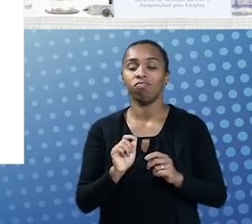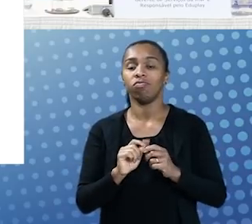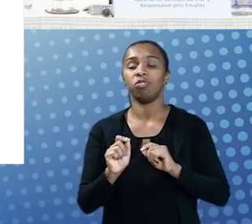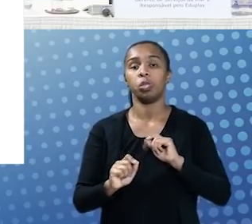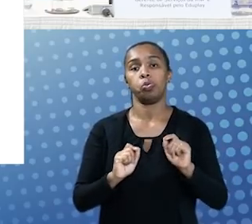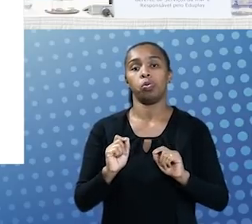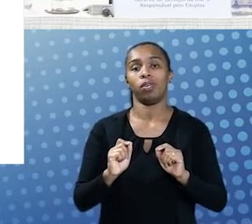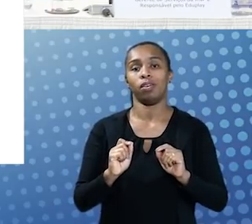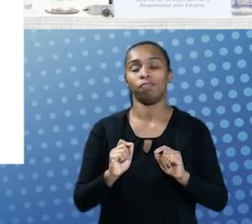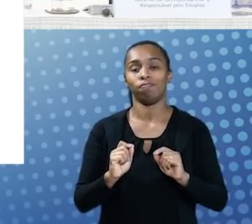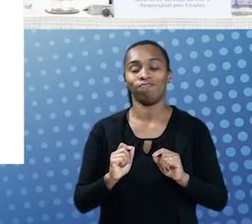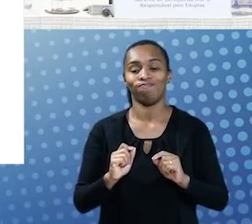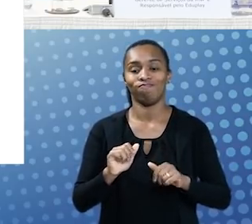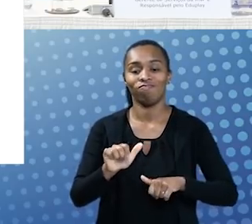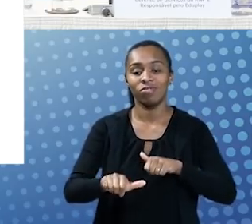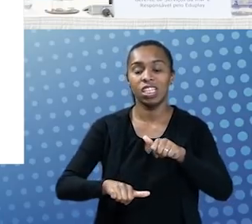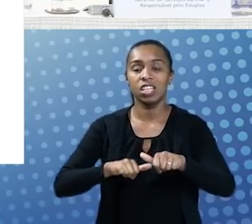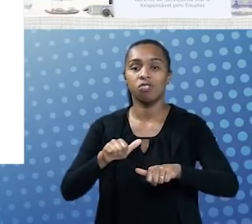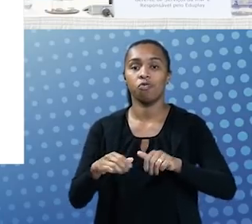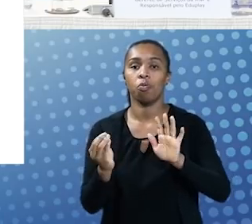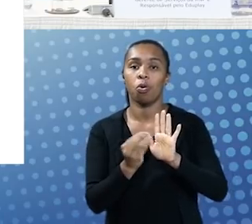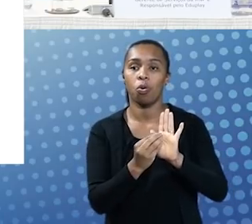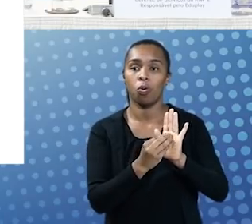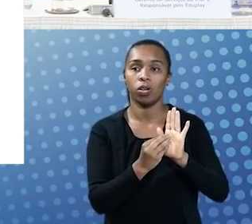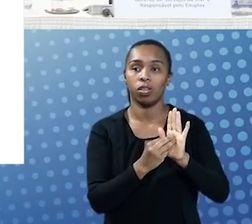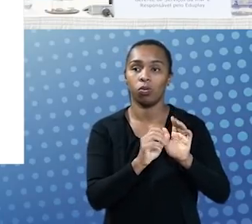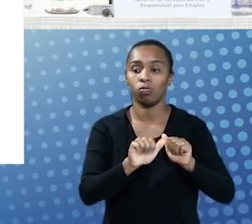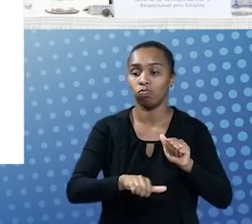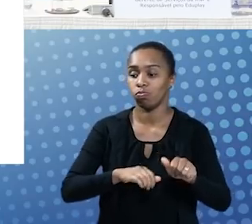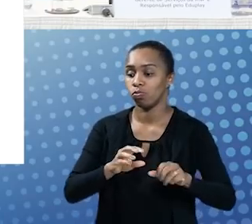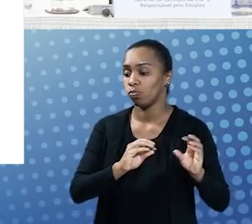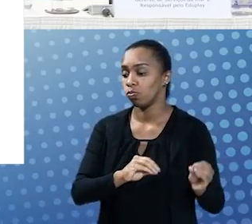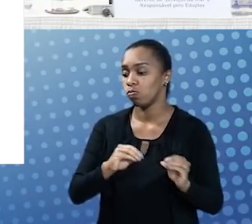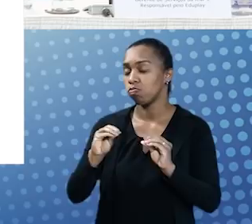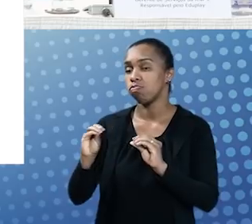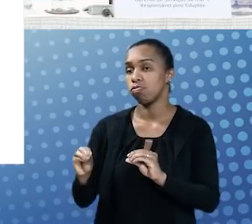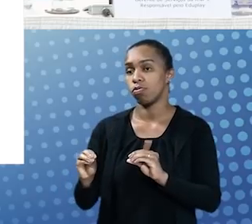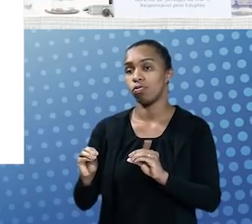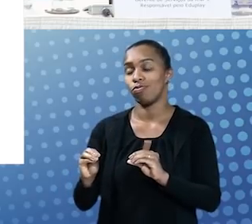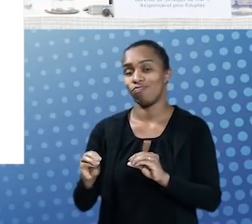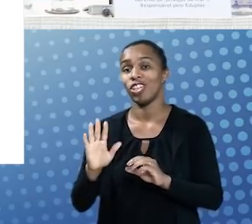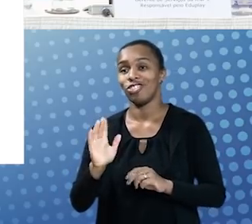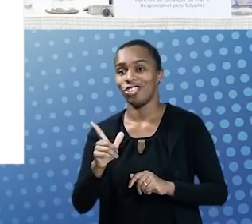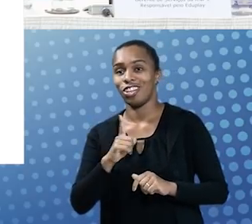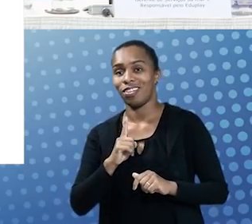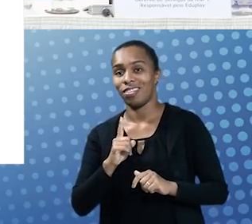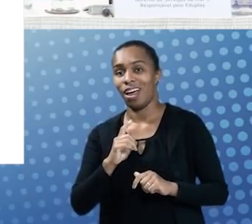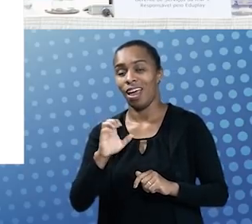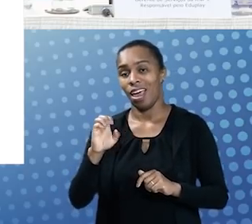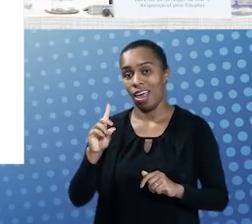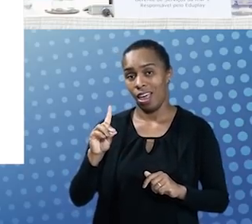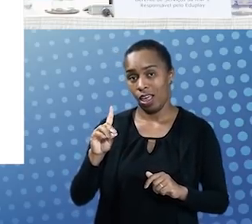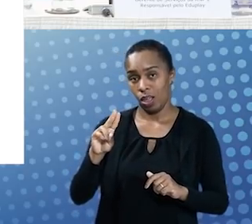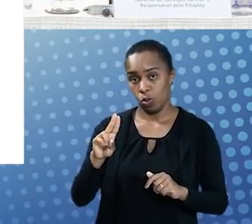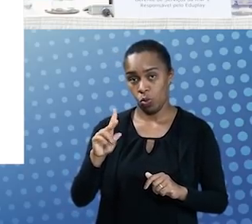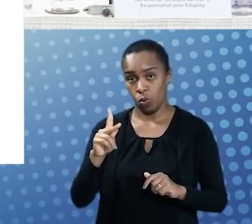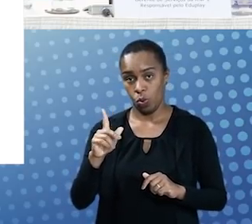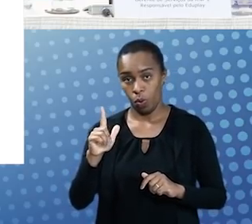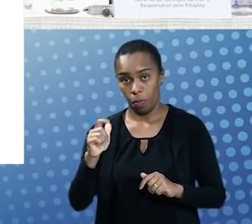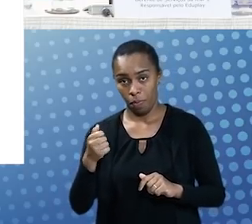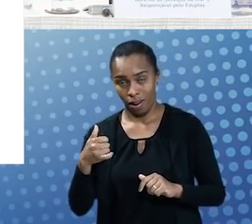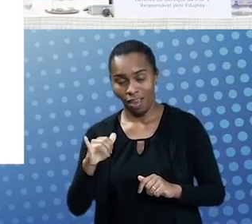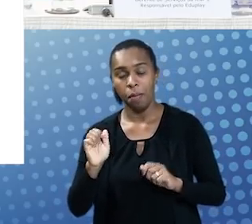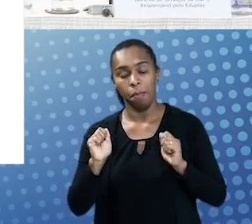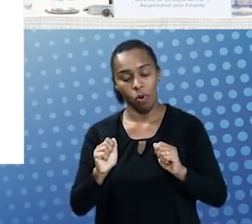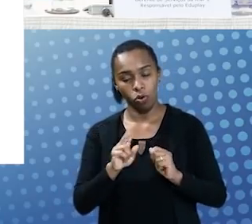transformação desse conteúdo, e esse conteúdo, ele já está todo presente no Eduplay, e pode continuar sendo consumido da